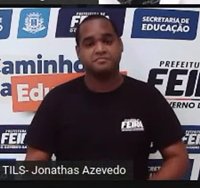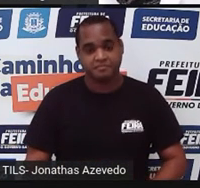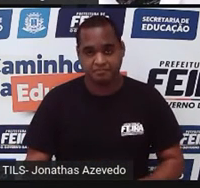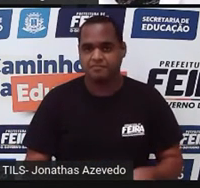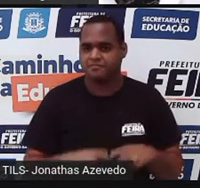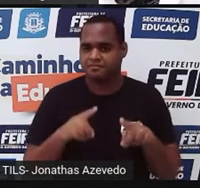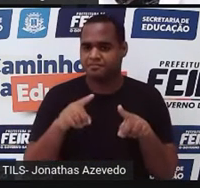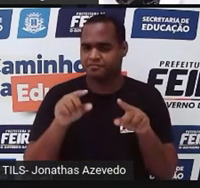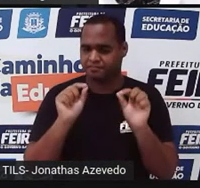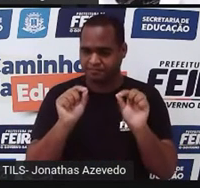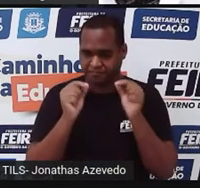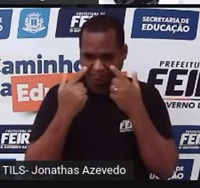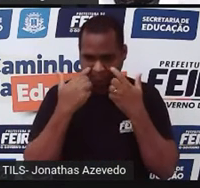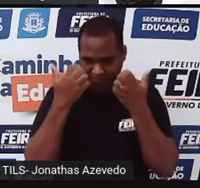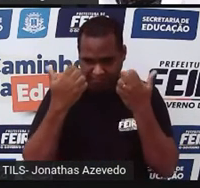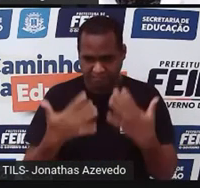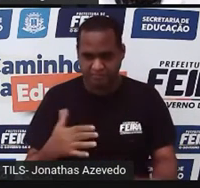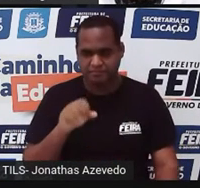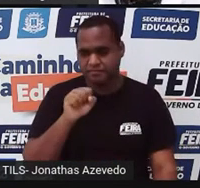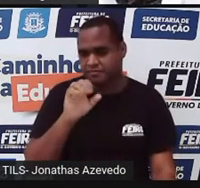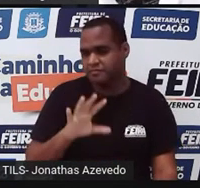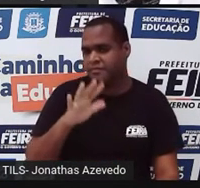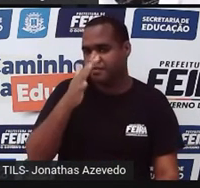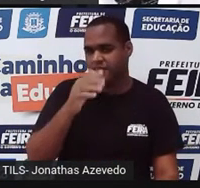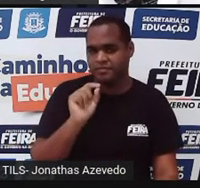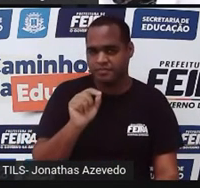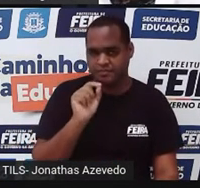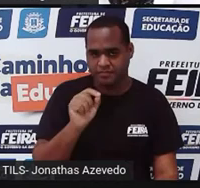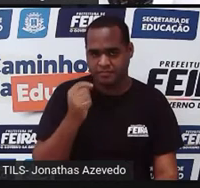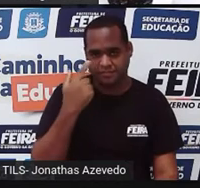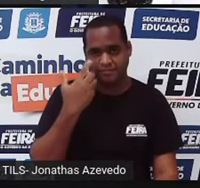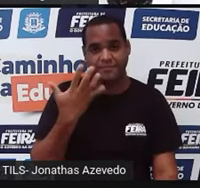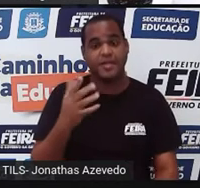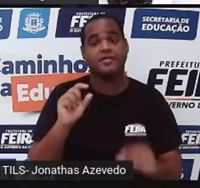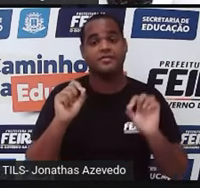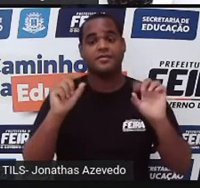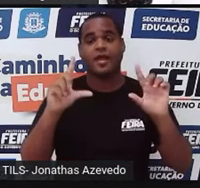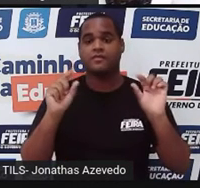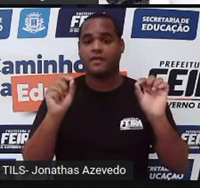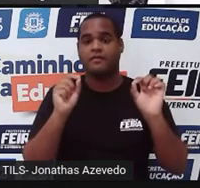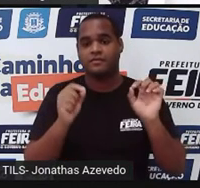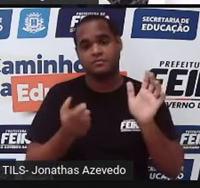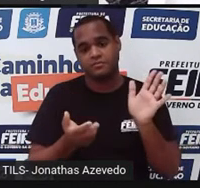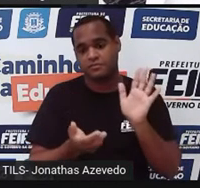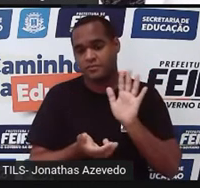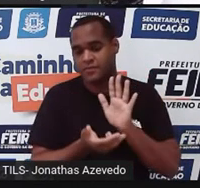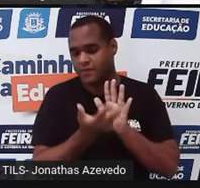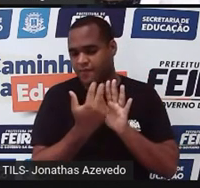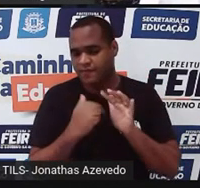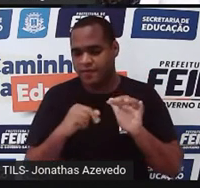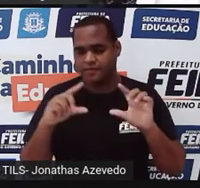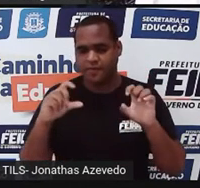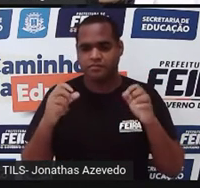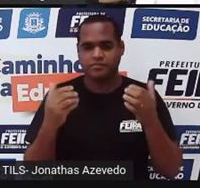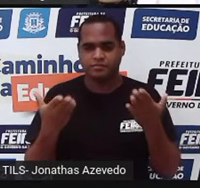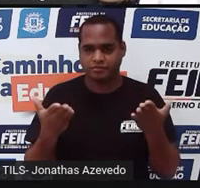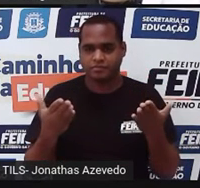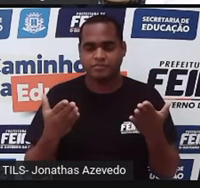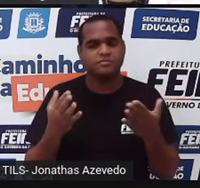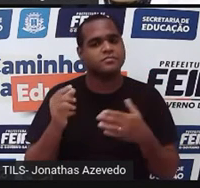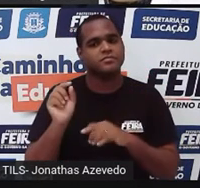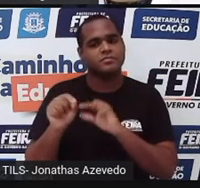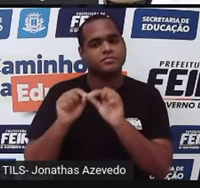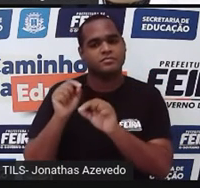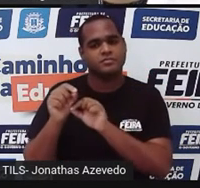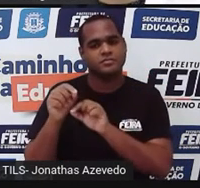situação hipotética é essa que aparece na tela para você. Aparece uma figura e logo ao lado